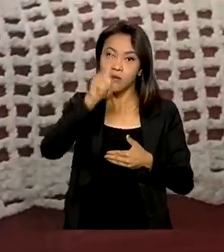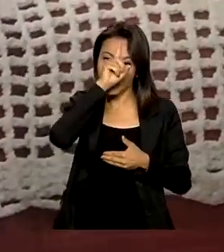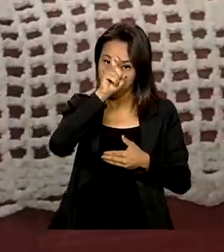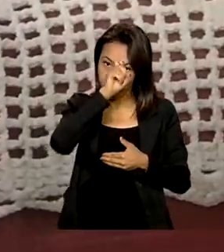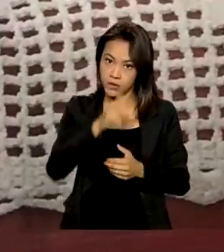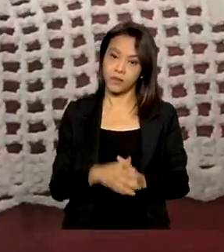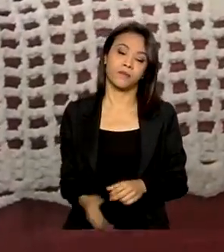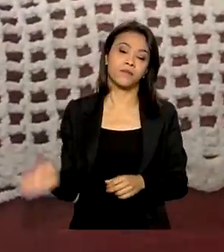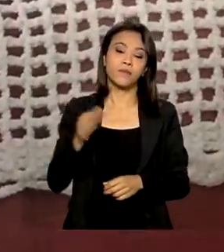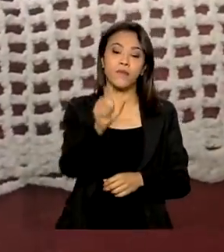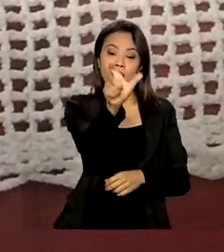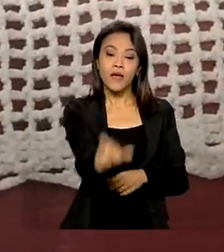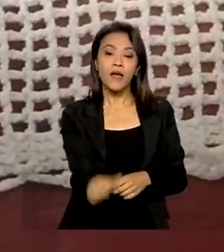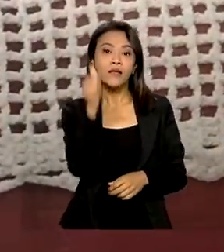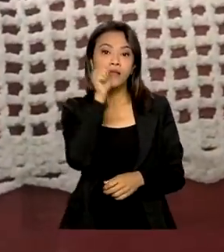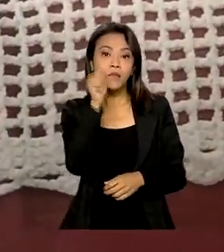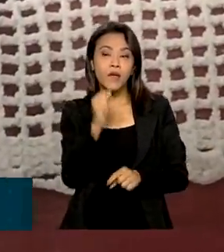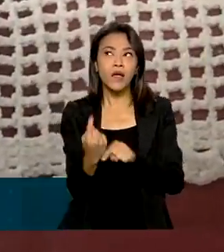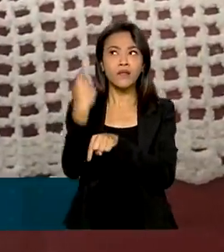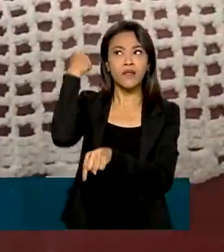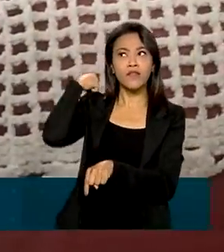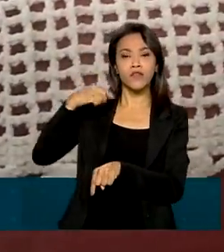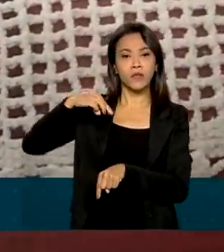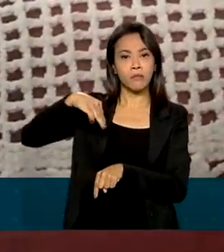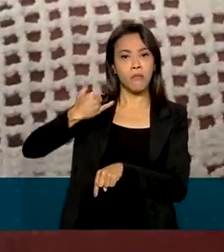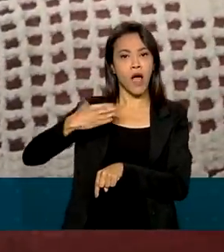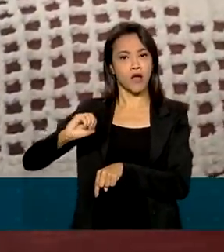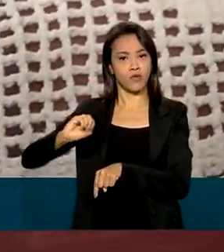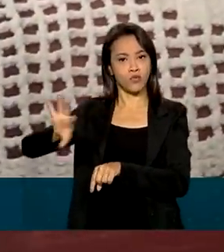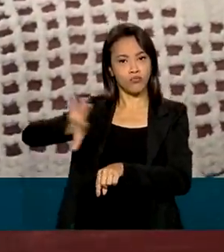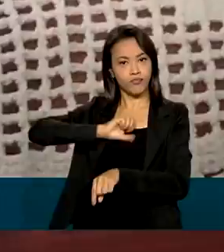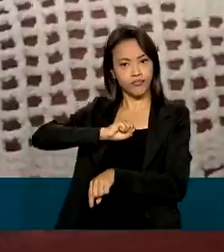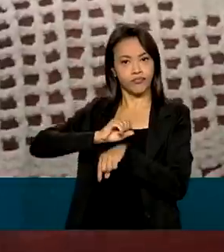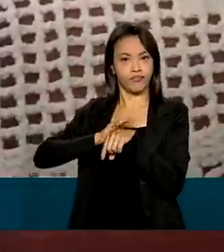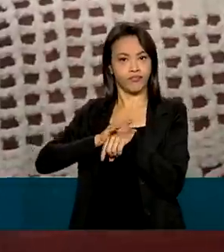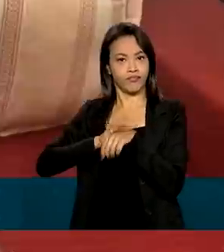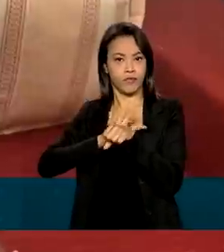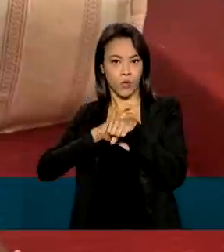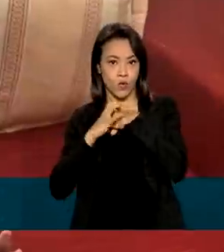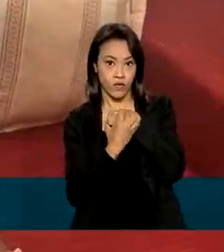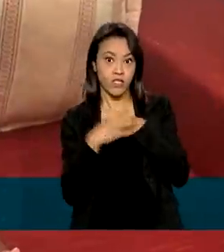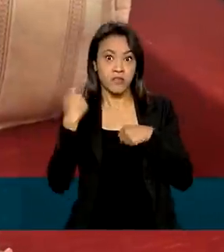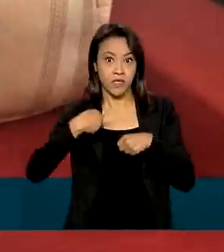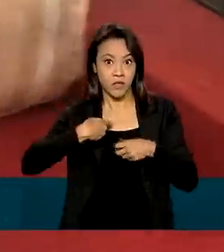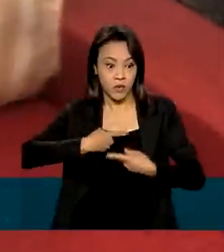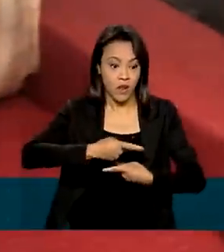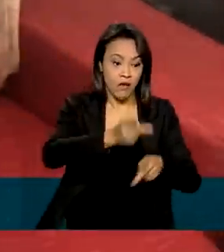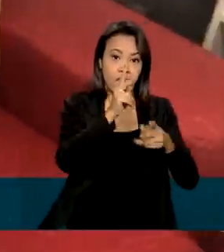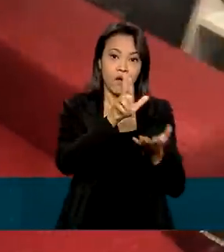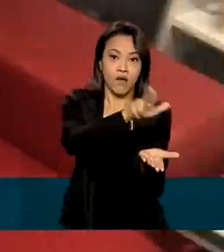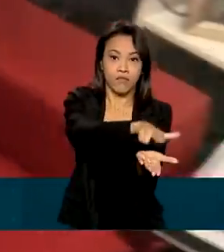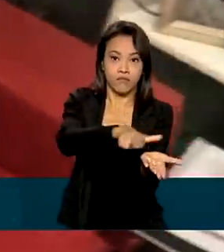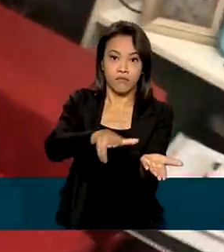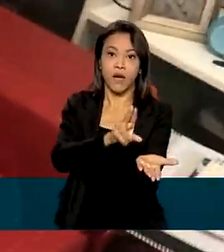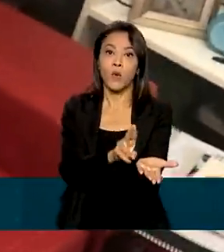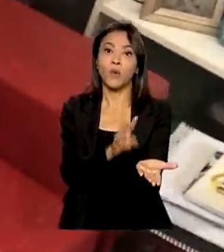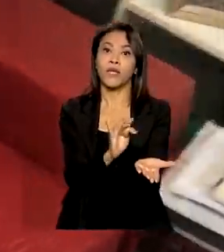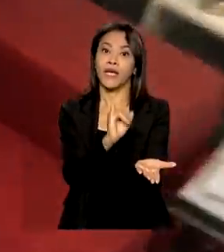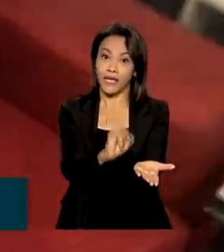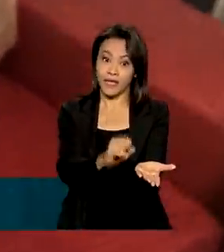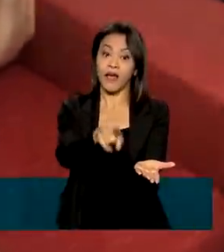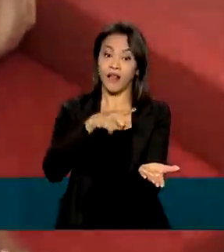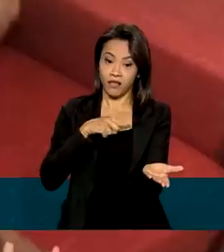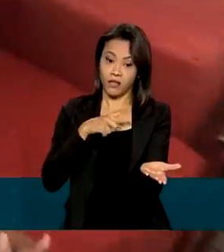Dona Lenir teve Covid em março do ano passado e precisou ir para a UTI. A doença deixou algumas sequelas.